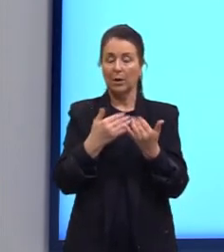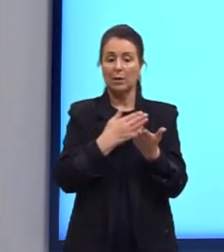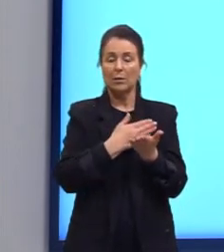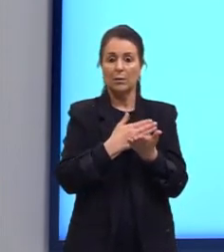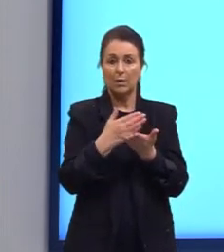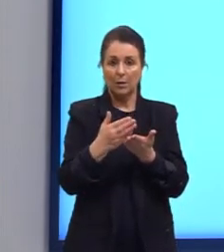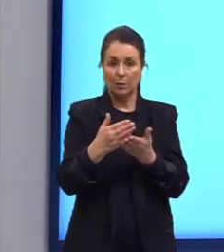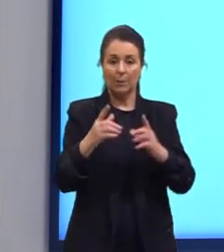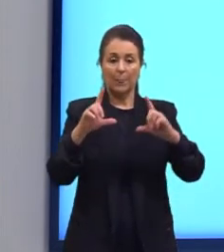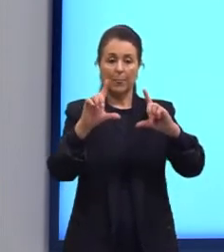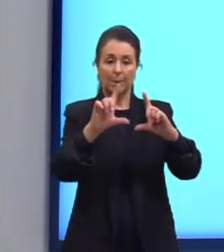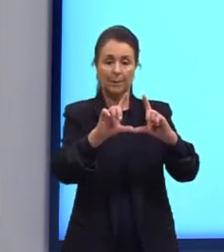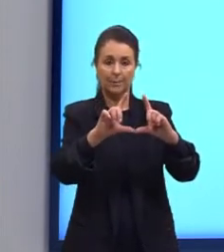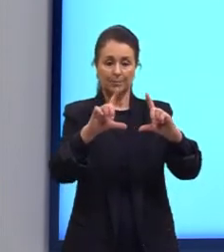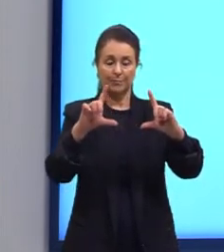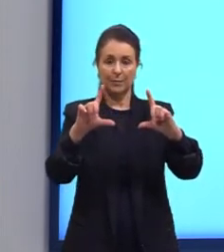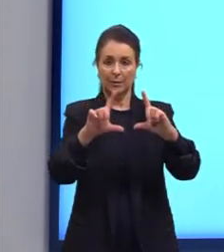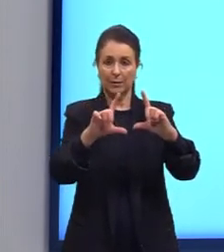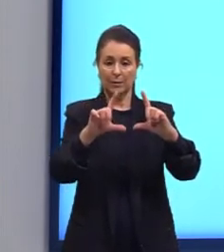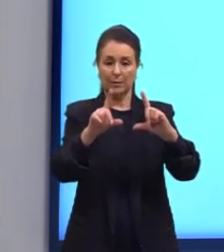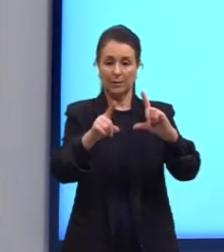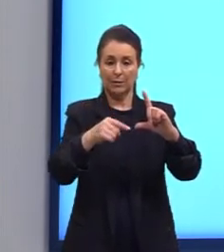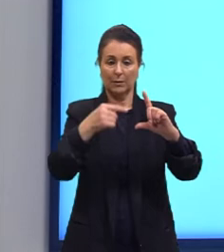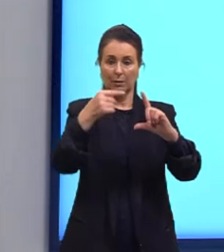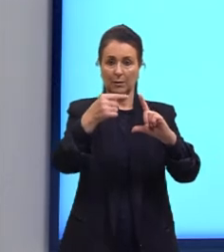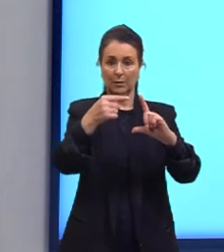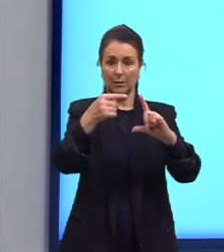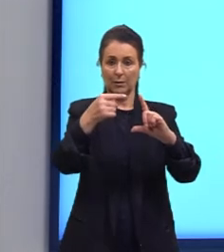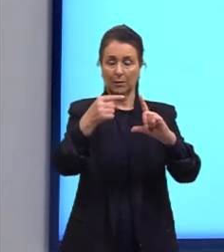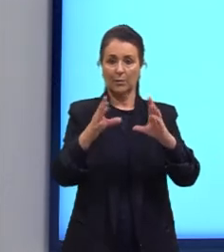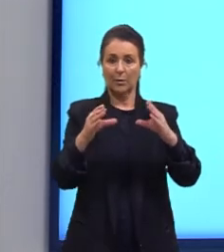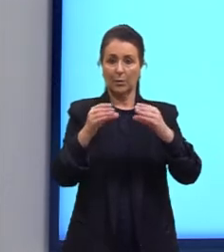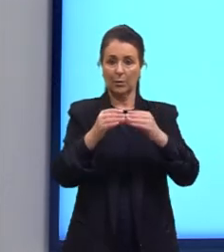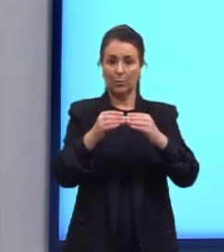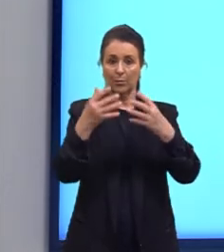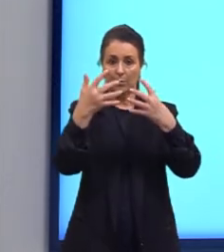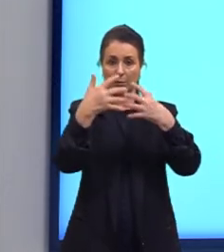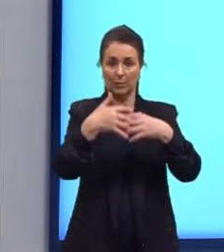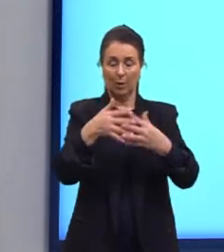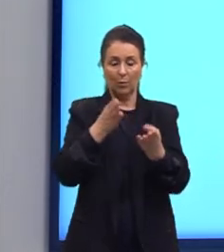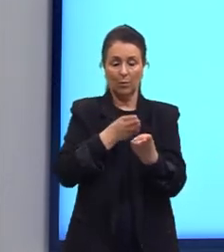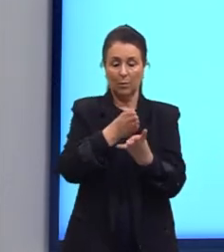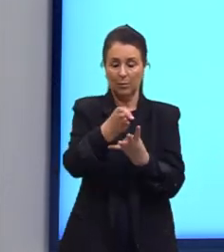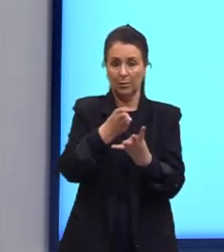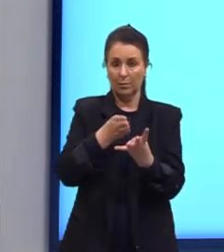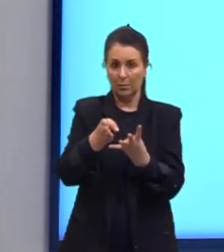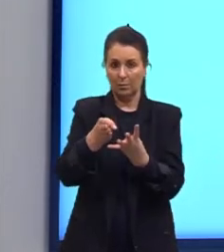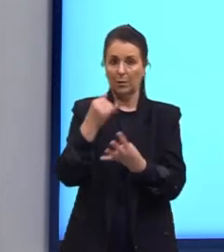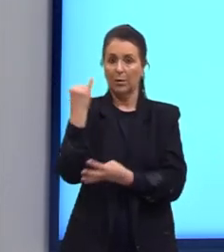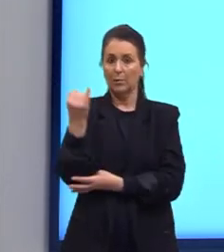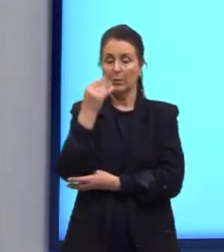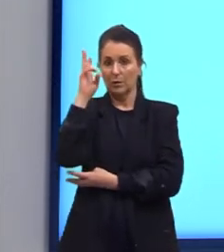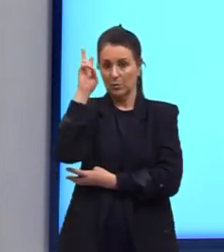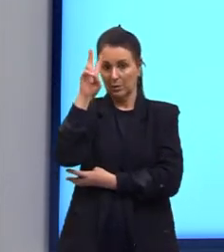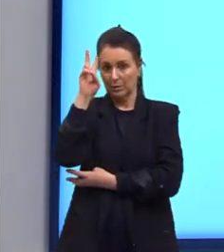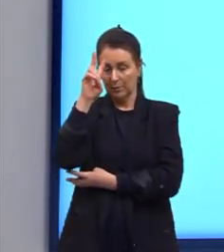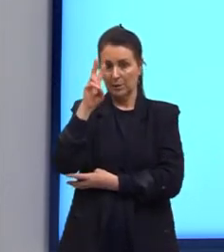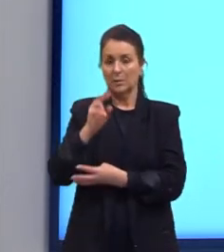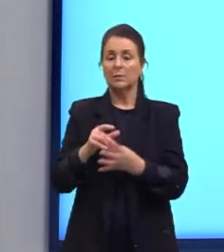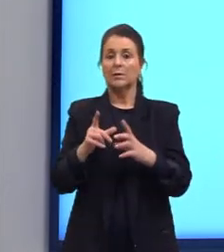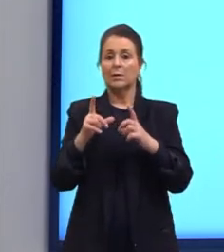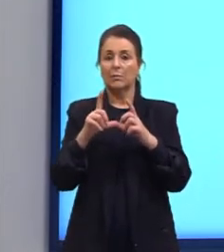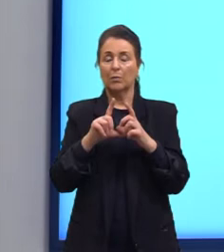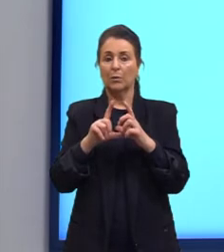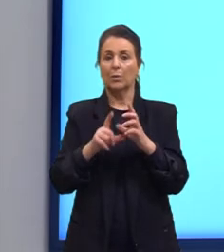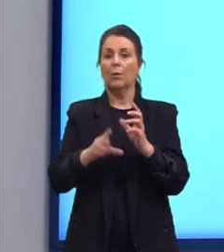em insaturação, ramificação e grupo funcional. Importante a gente lembrar, porque se for a posição do